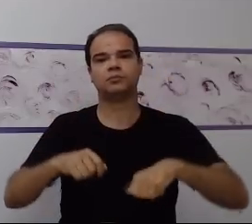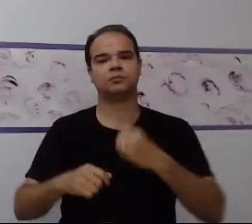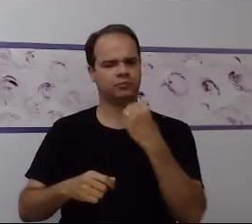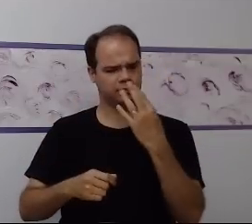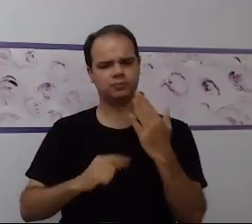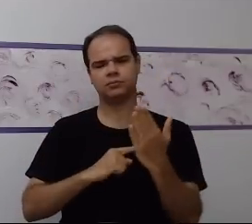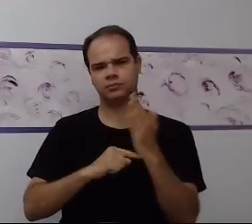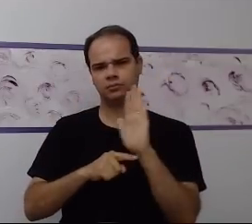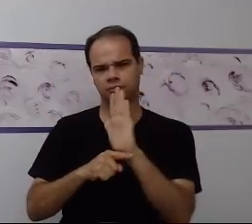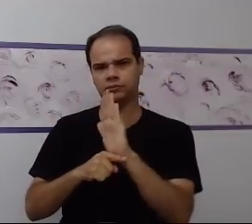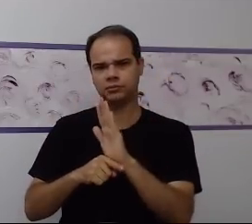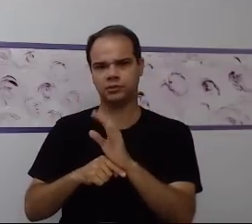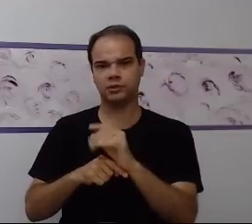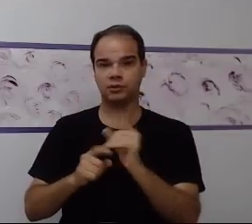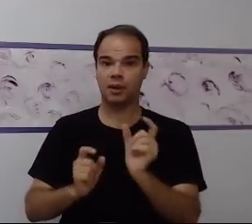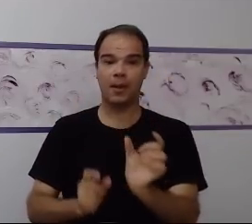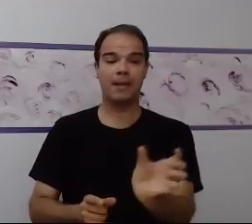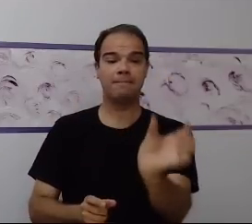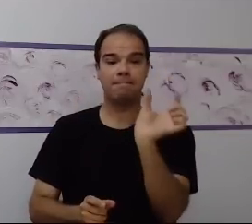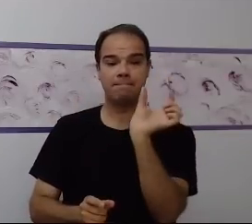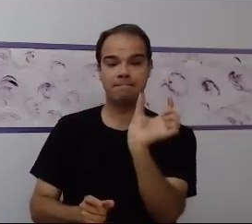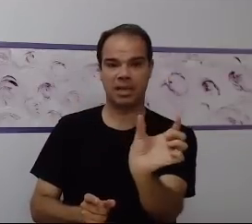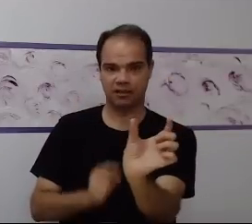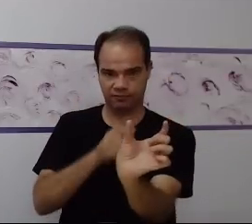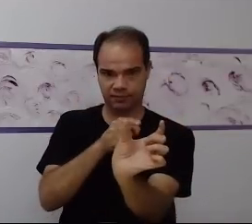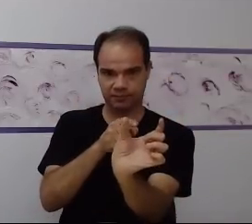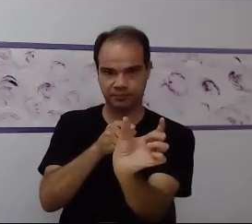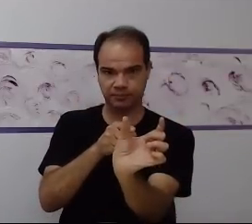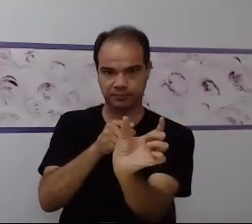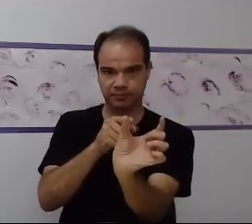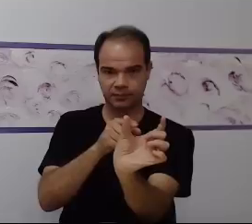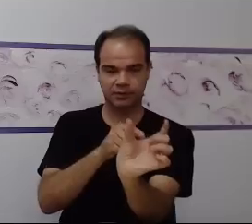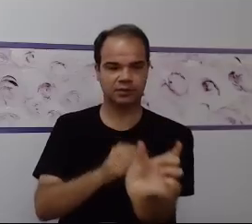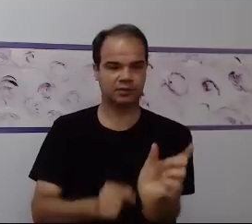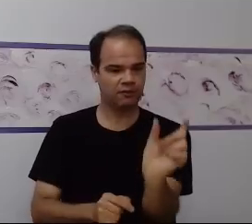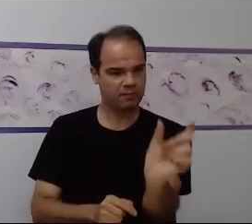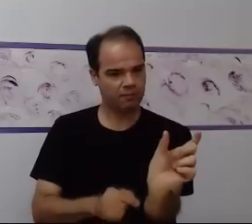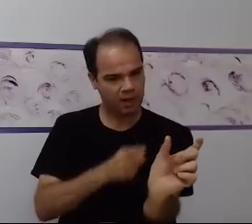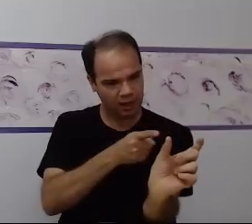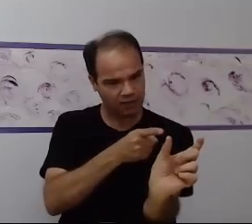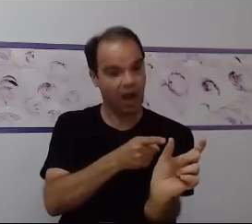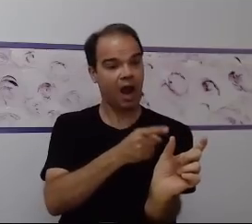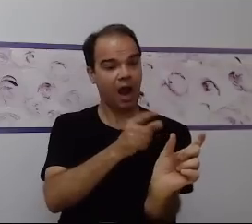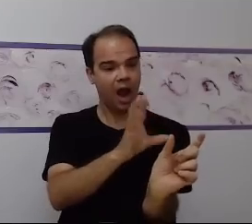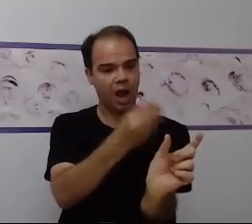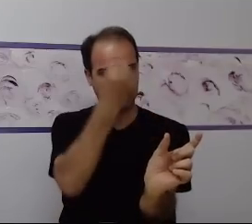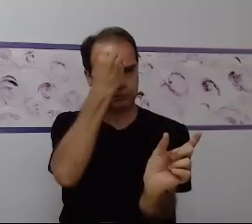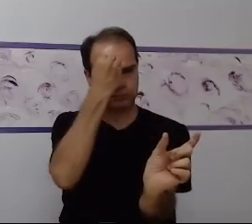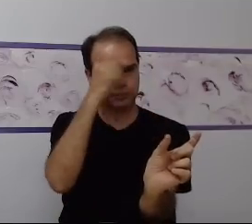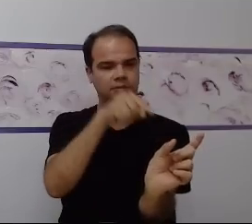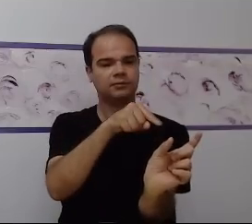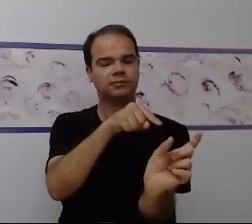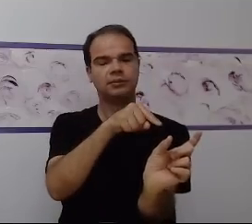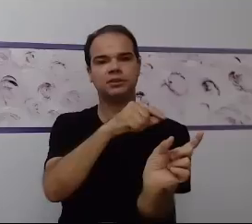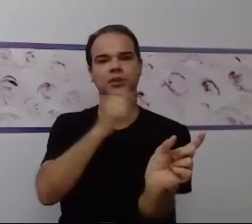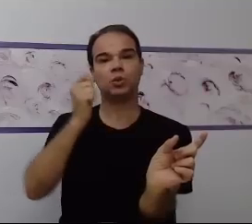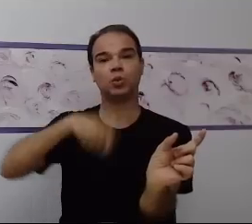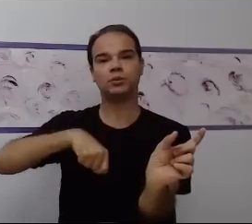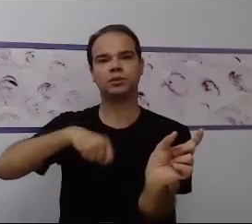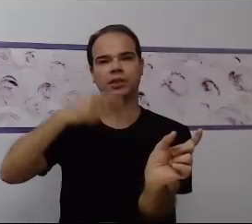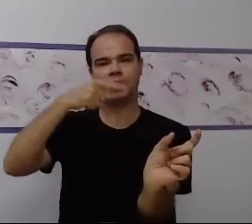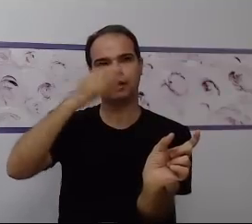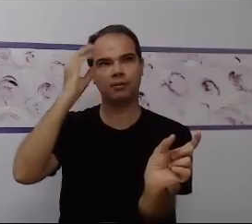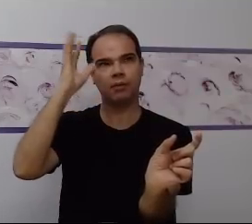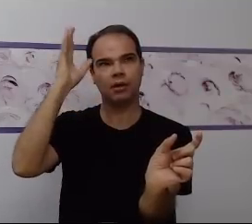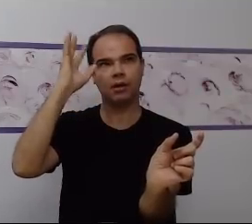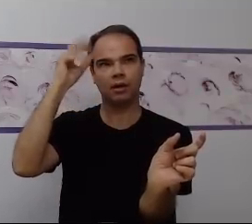não é isso? A palavra nos remete a essa informação visual, então ela remete a essa informação visual dentro do global,